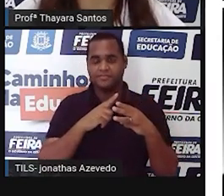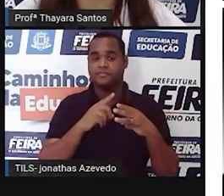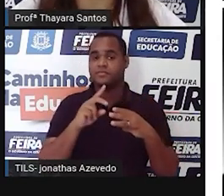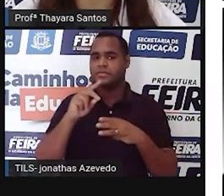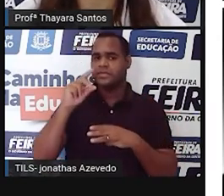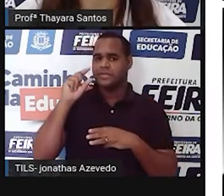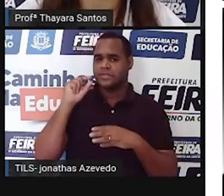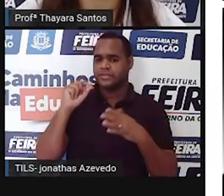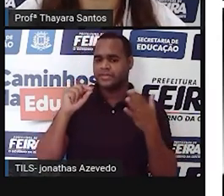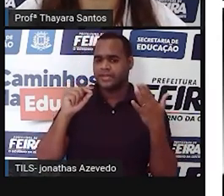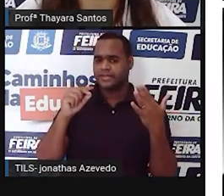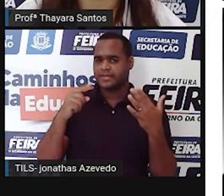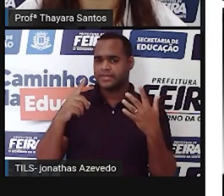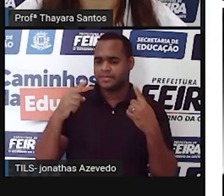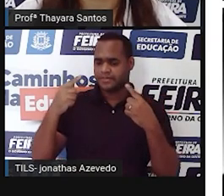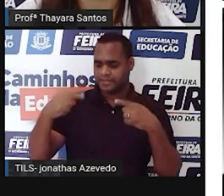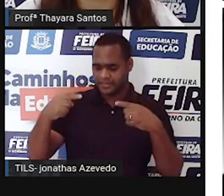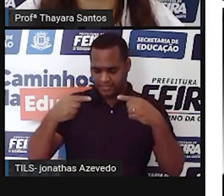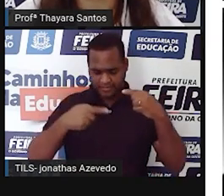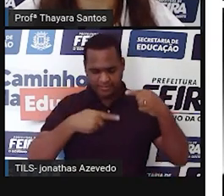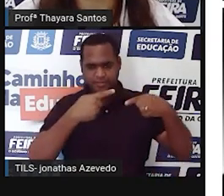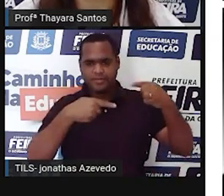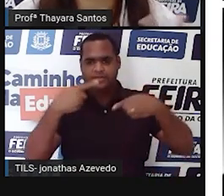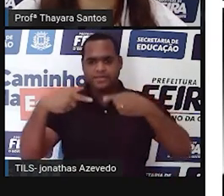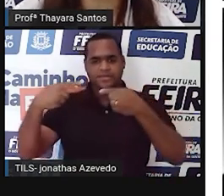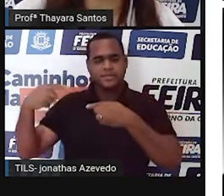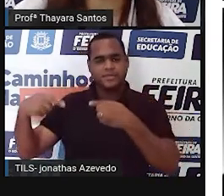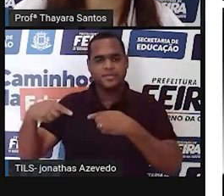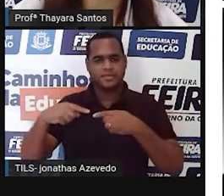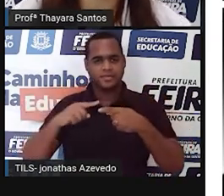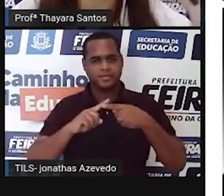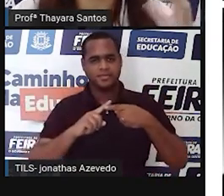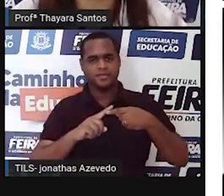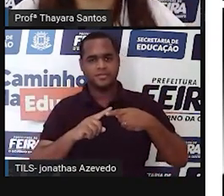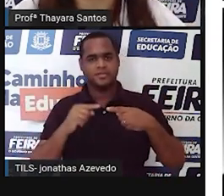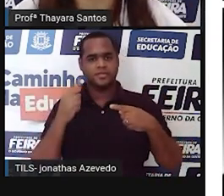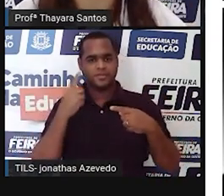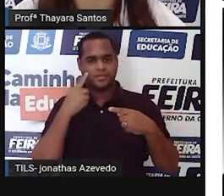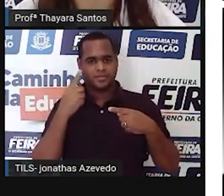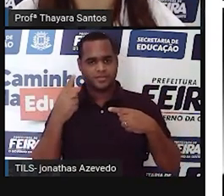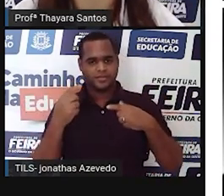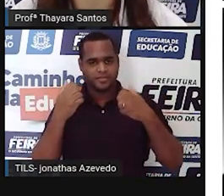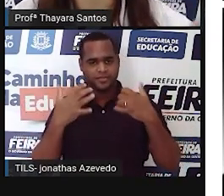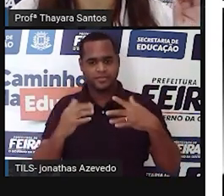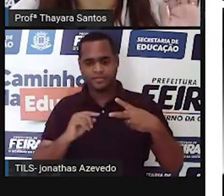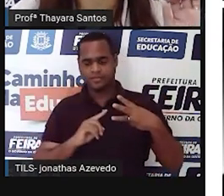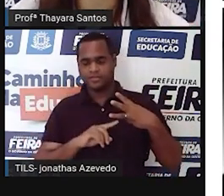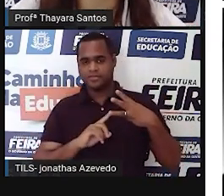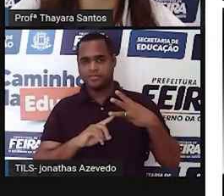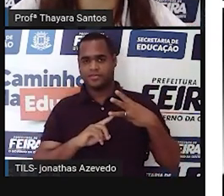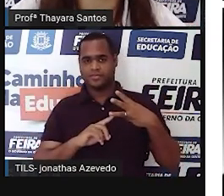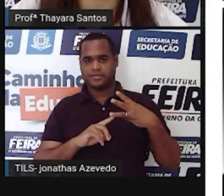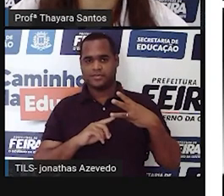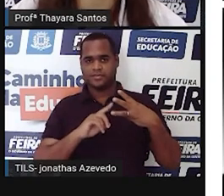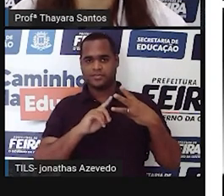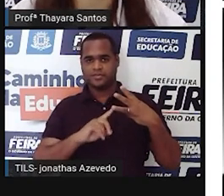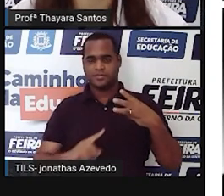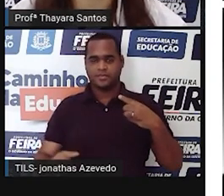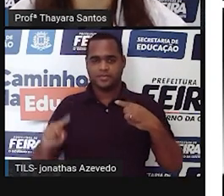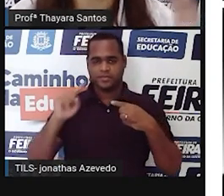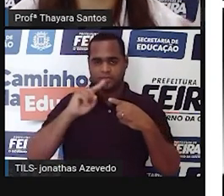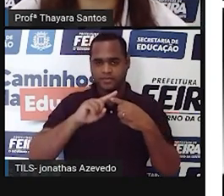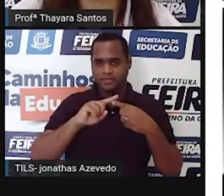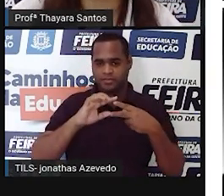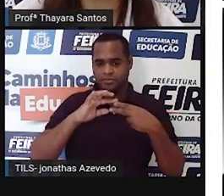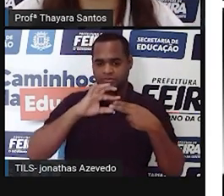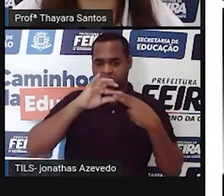época, eles estavam disputando entre si. Maurice Wilkins, ele fazia parte de um laboratório e Francis Crick e James